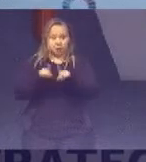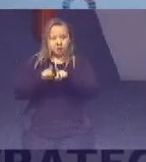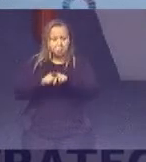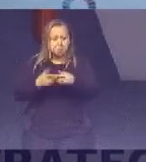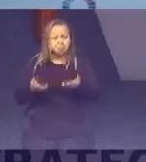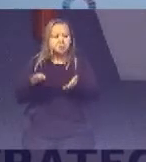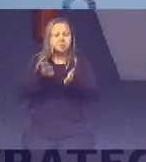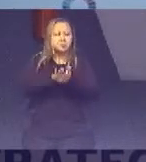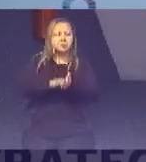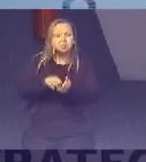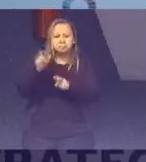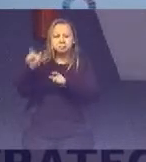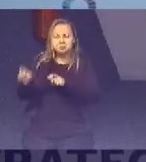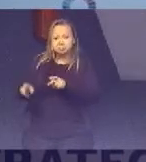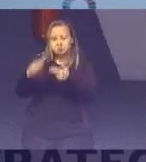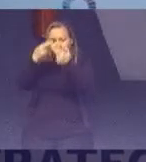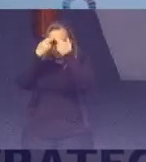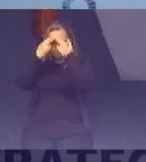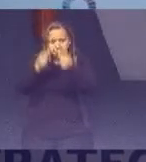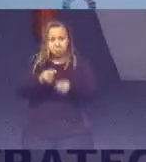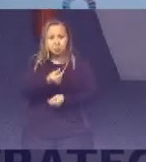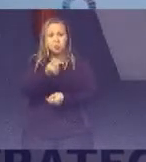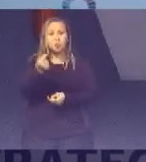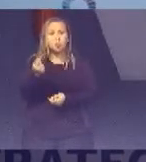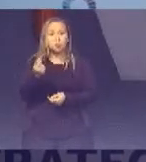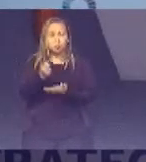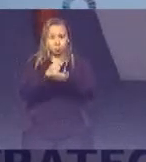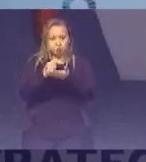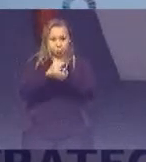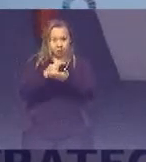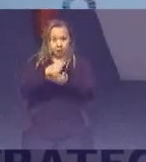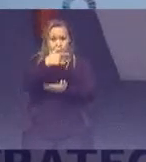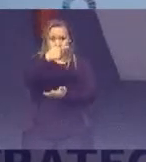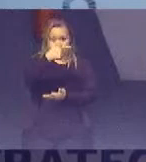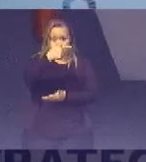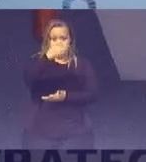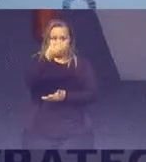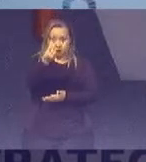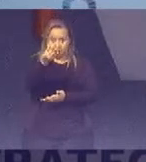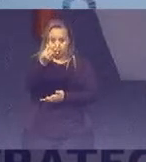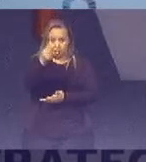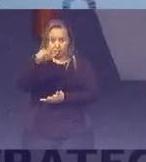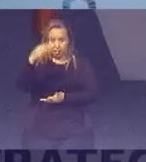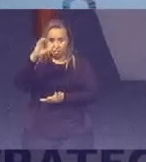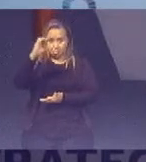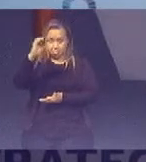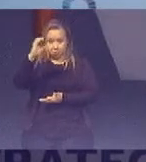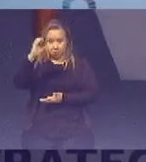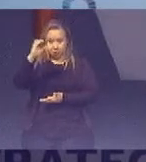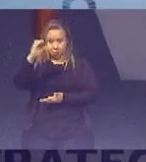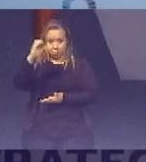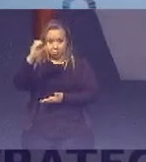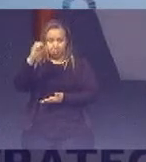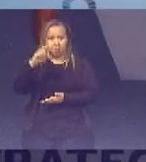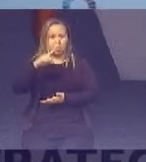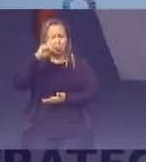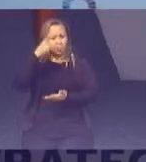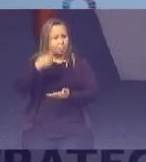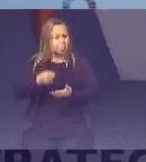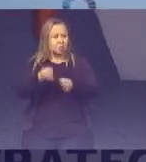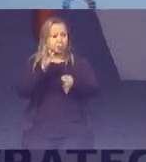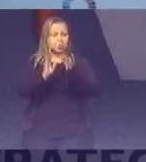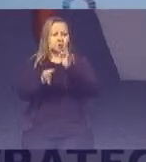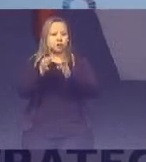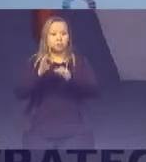quanto custa Um medicamento De 76 centavos Sendo demandado Na justiça Então tem alguma